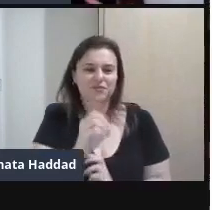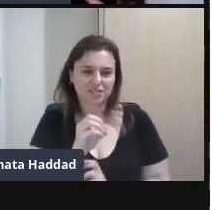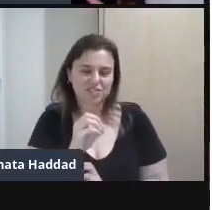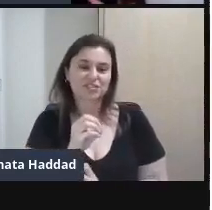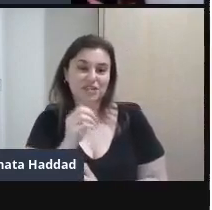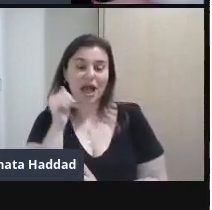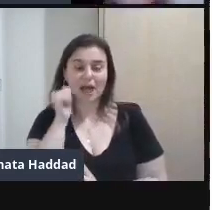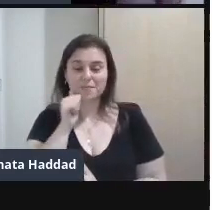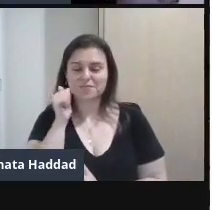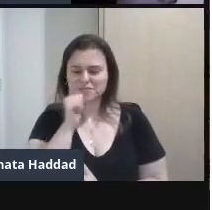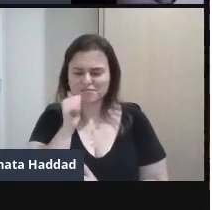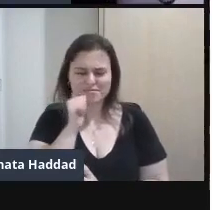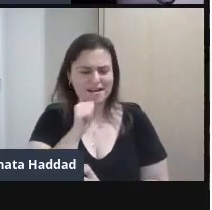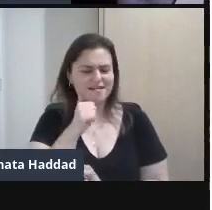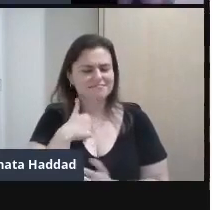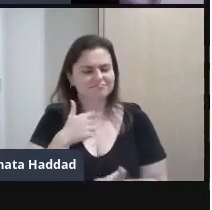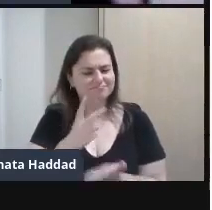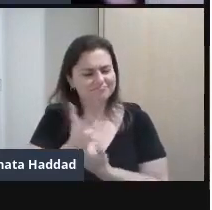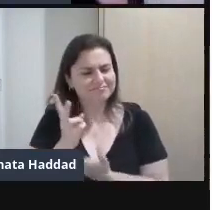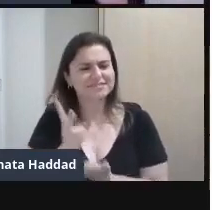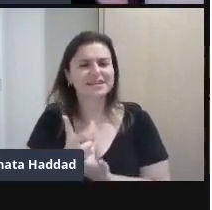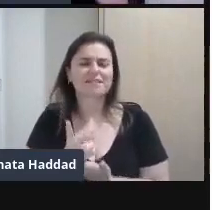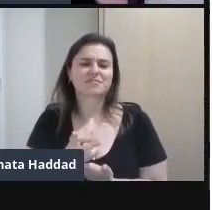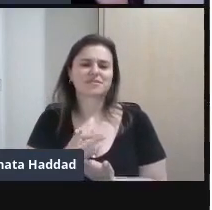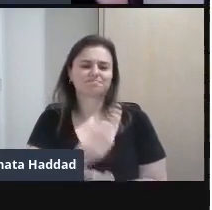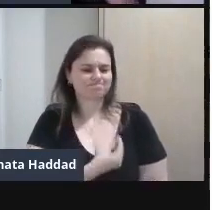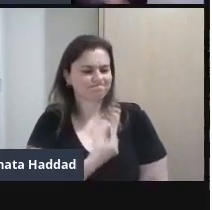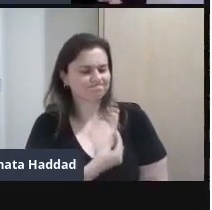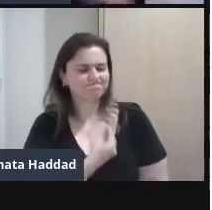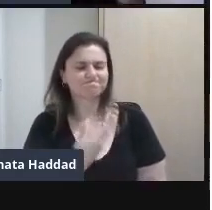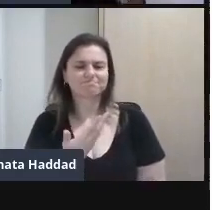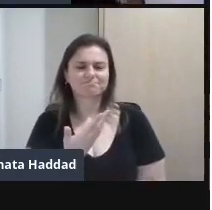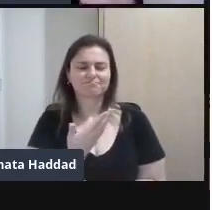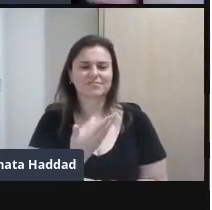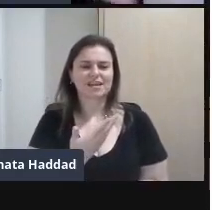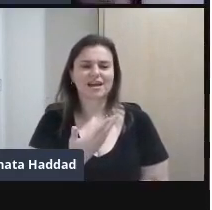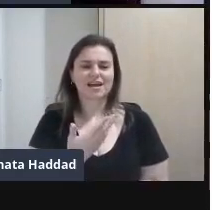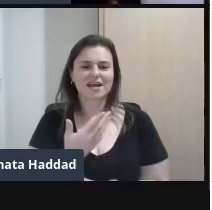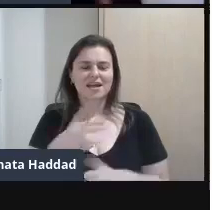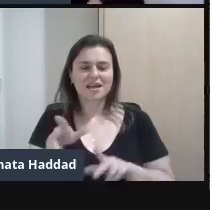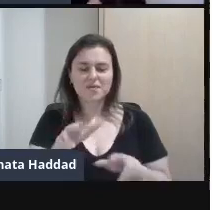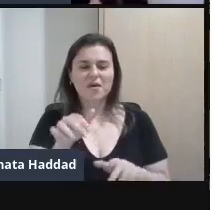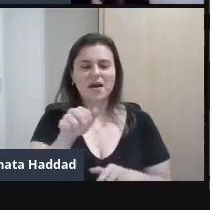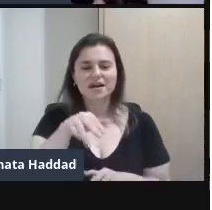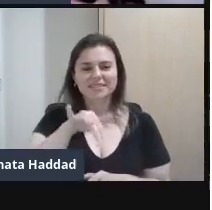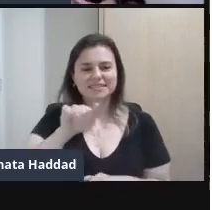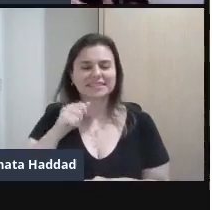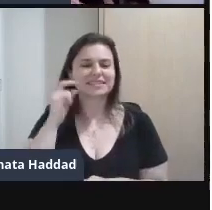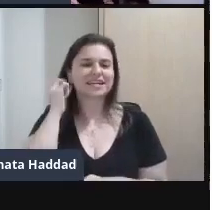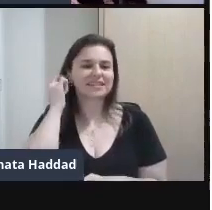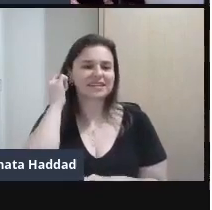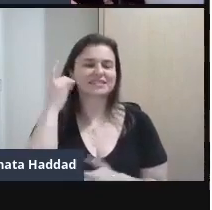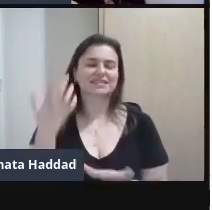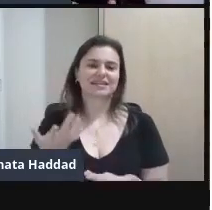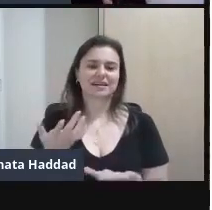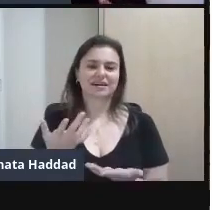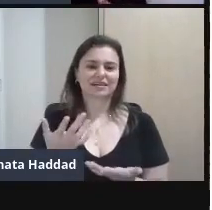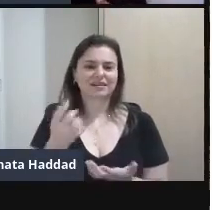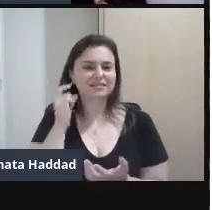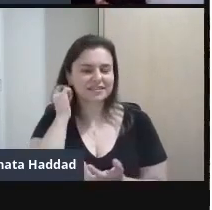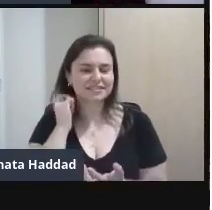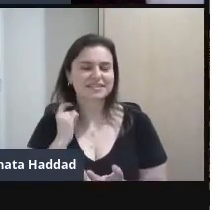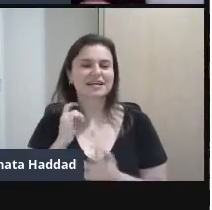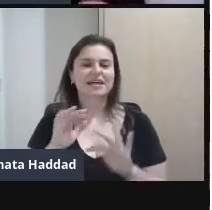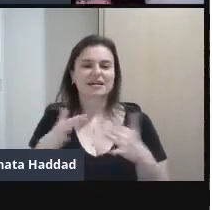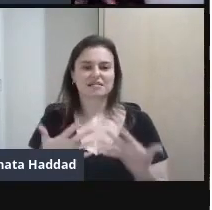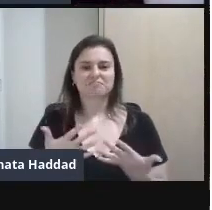Realmente atuando Imaginem vocês Assim como Anitta Malfatti Tercília do Amaral A gente também vai vendo Mais pra